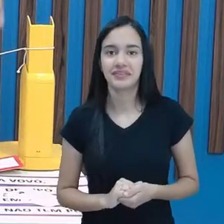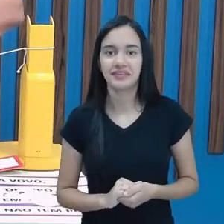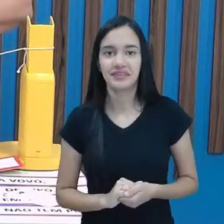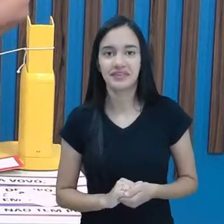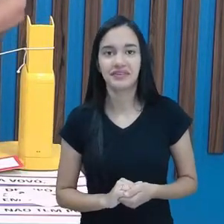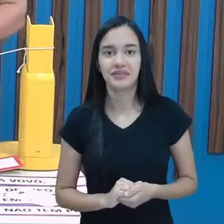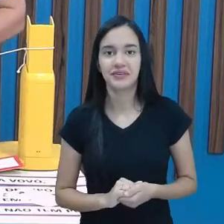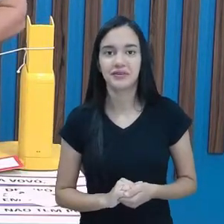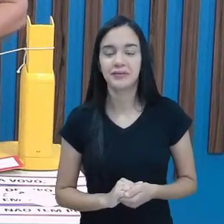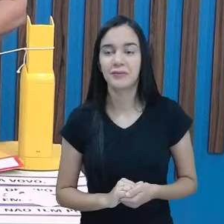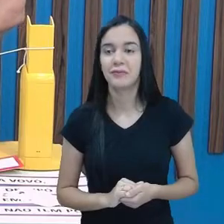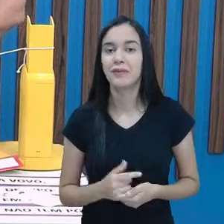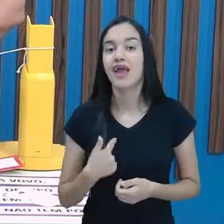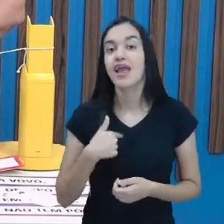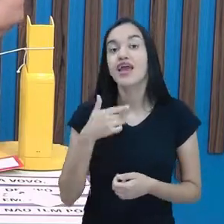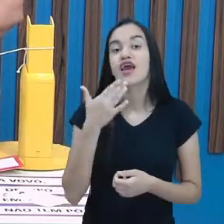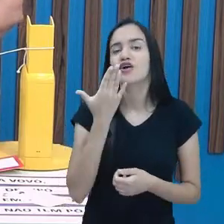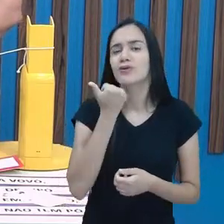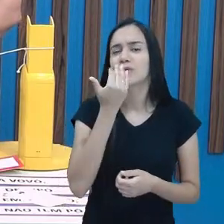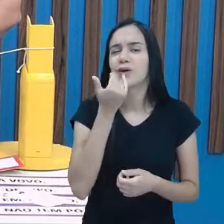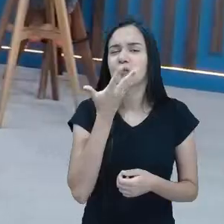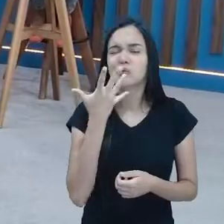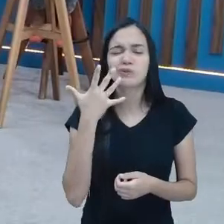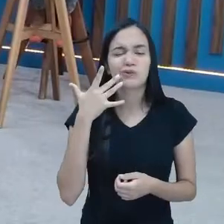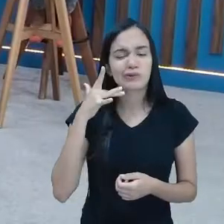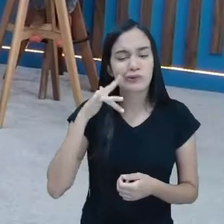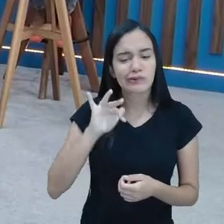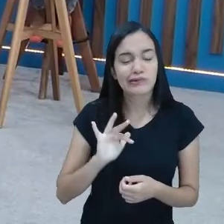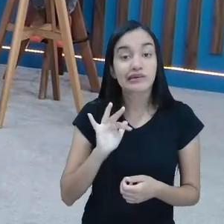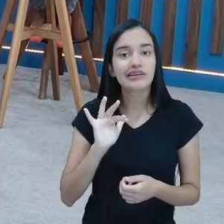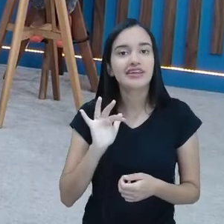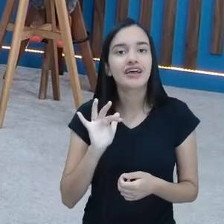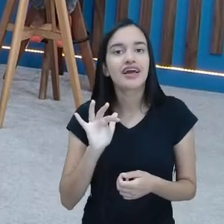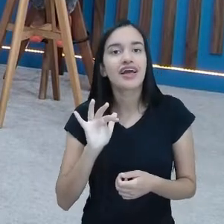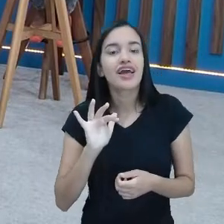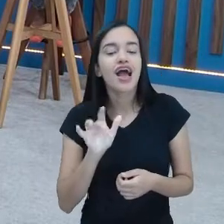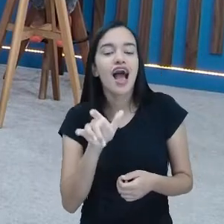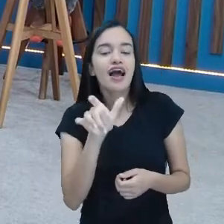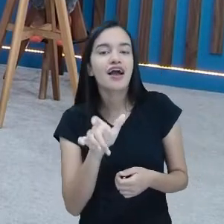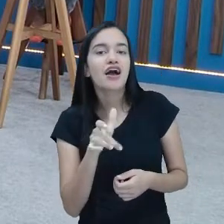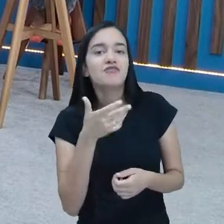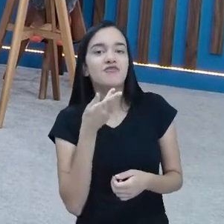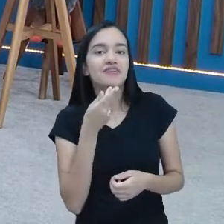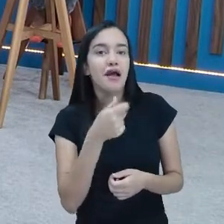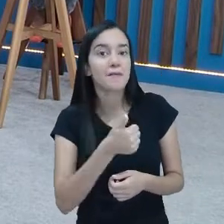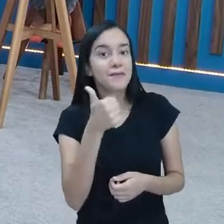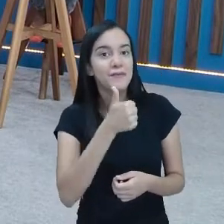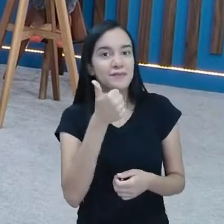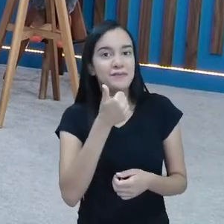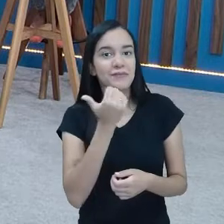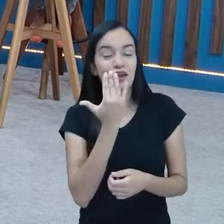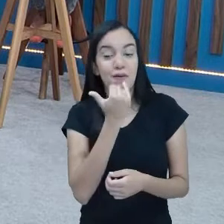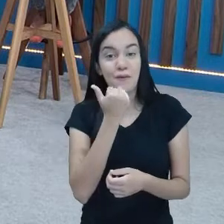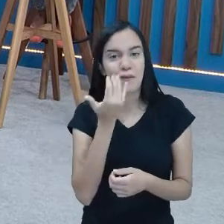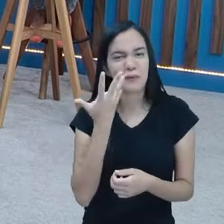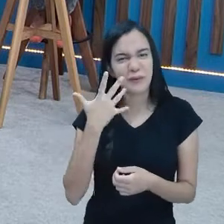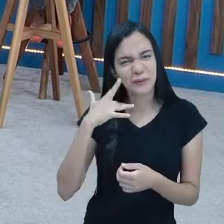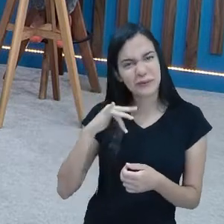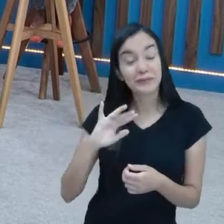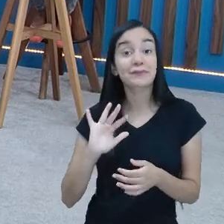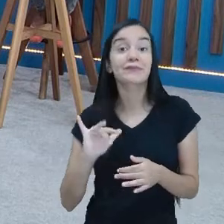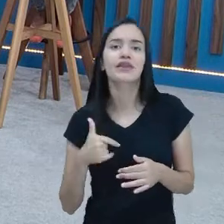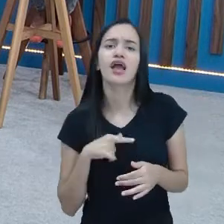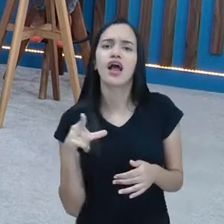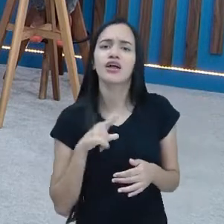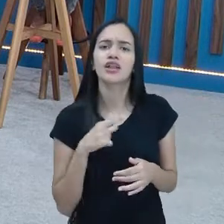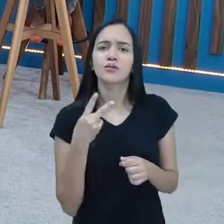babou na panela. Quem falar primeiro? Bebe toda a vaca dela, eca. E agora? Tem mais duas para a gente escolher. E